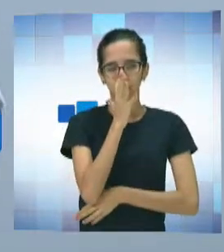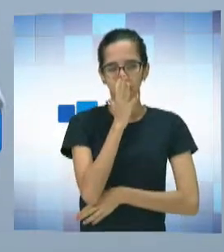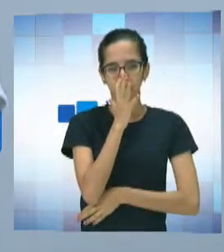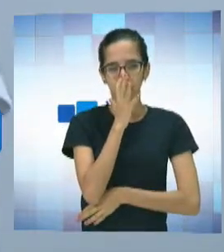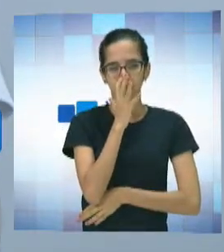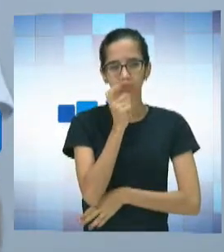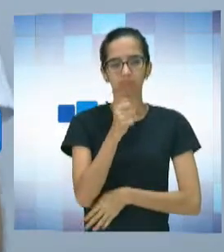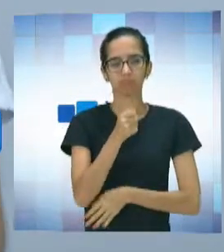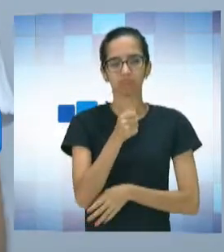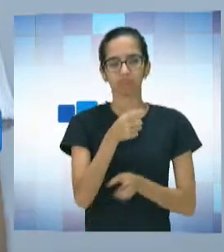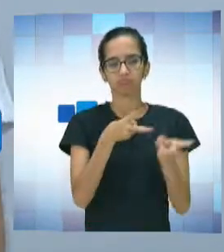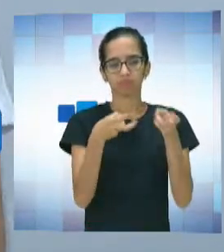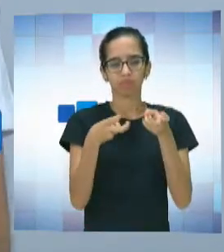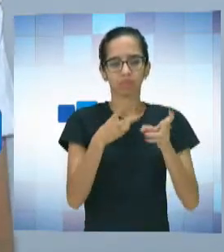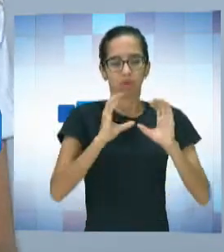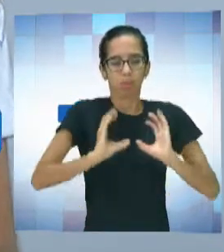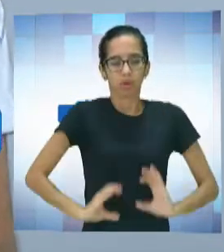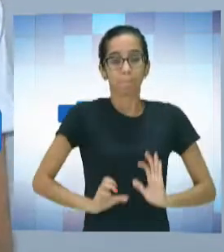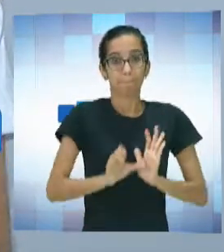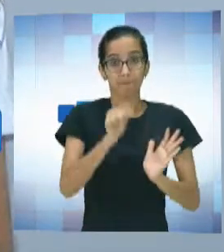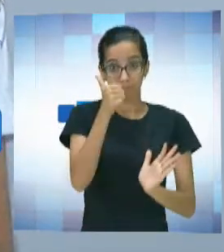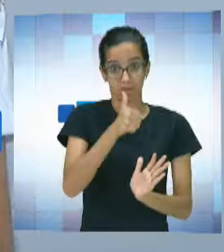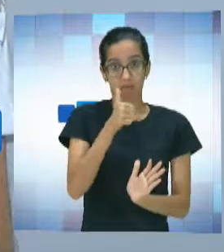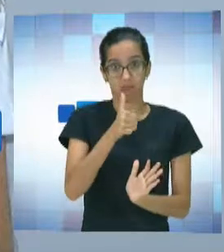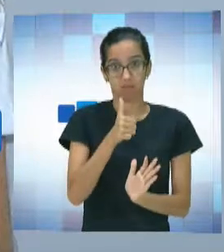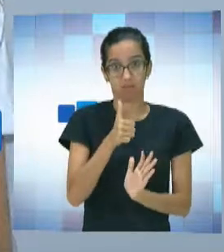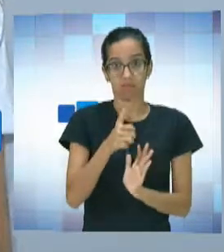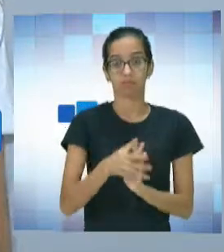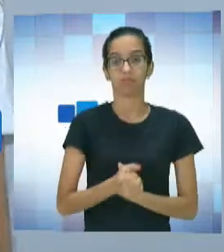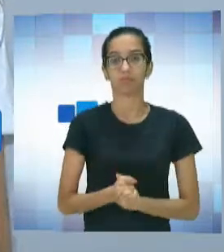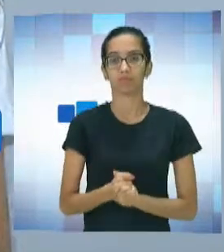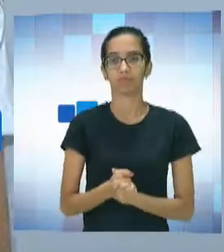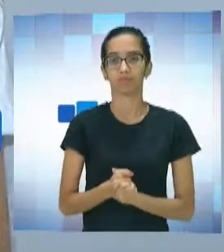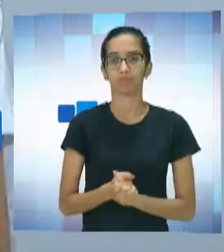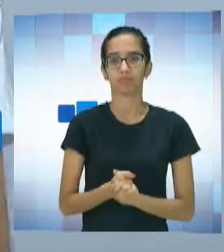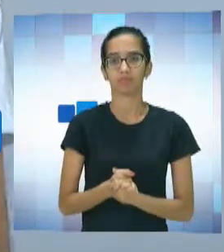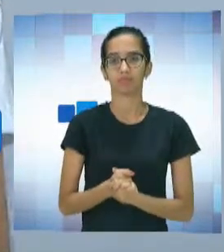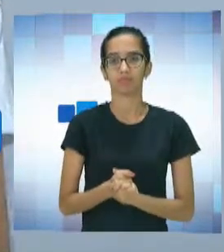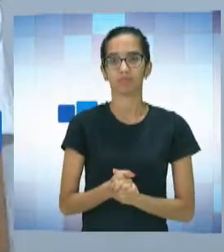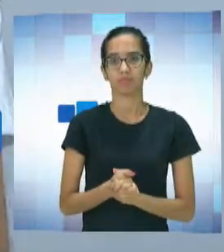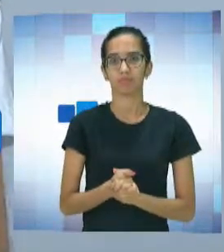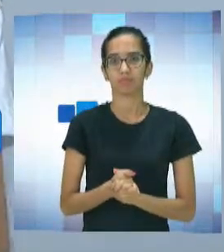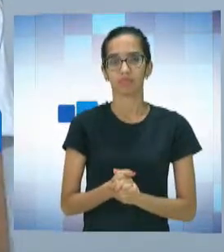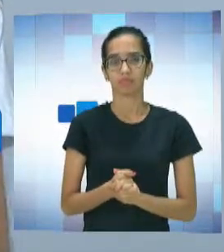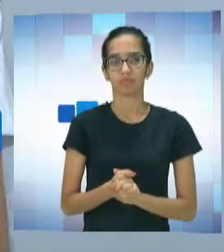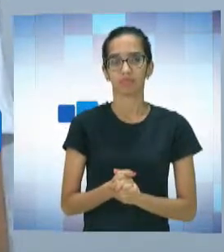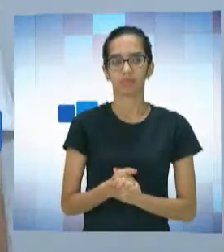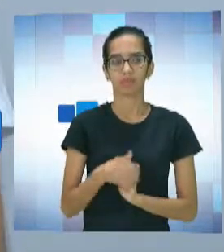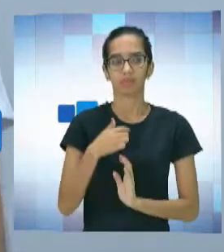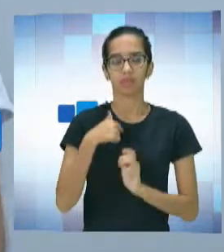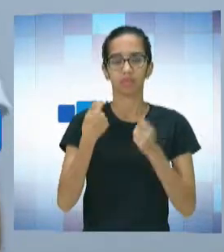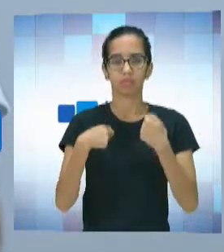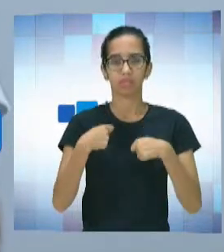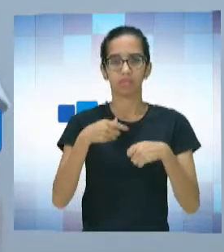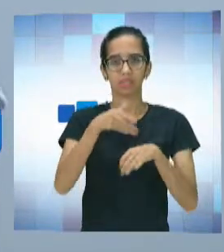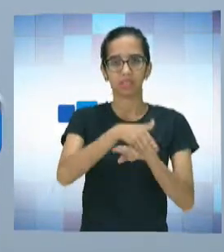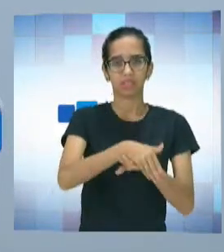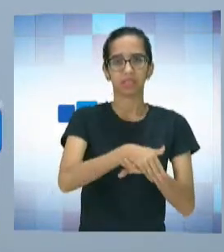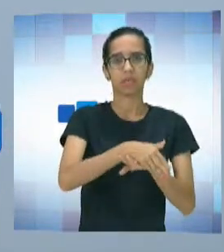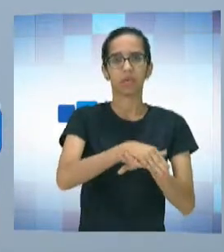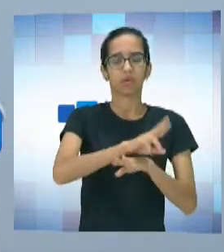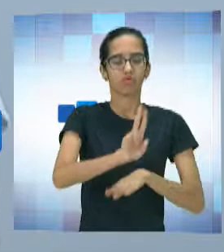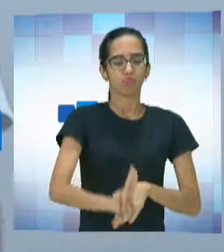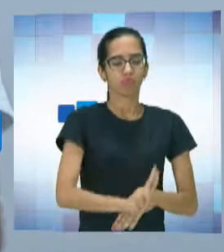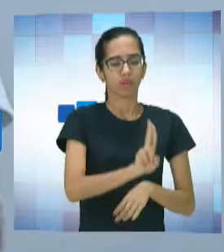deles. Observação. A observação em primeiro lugar. E eu tive que ir para a universidade, fazer alguns